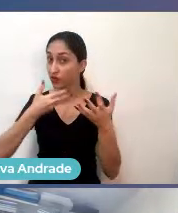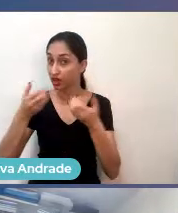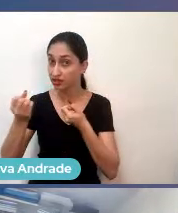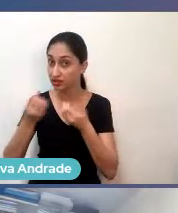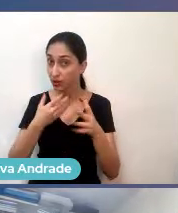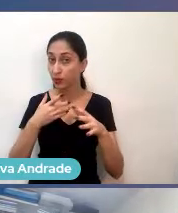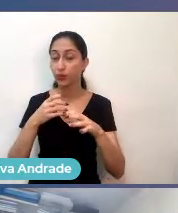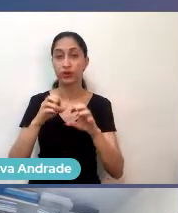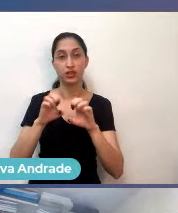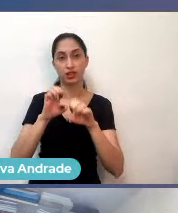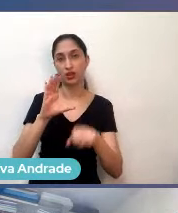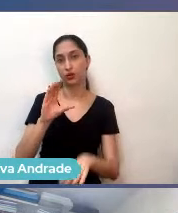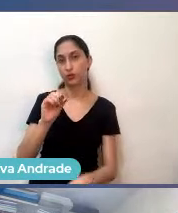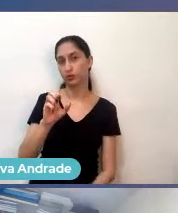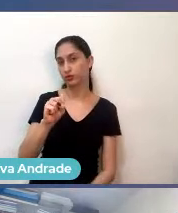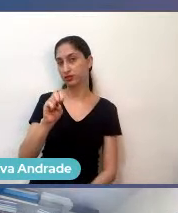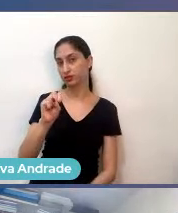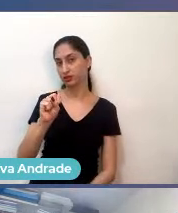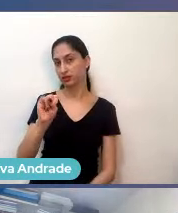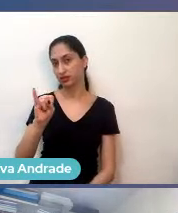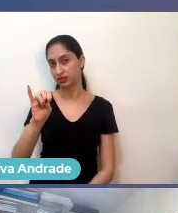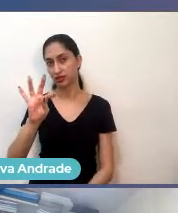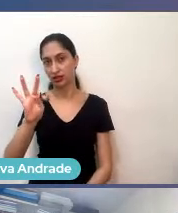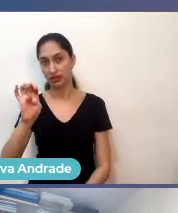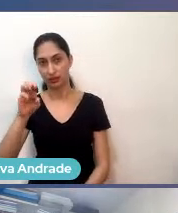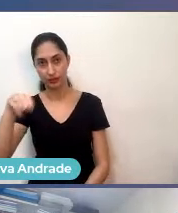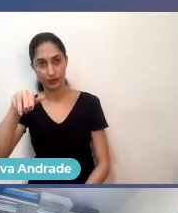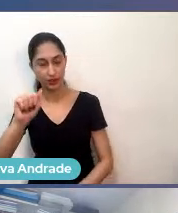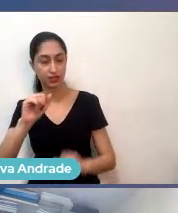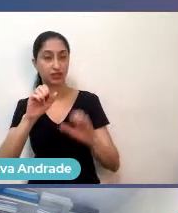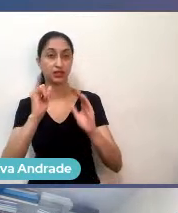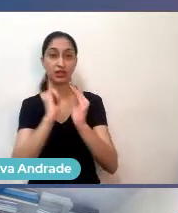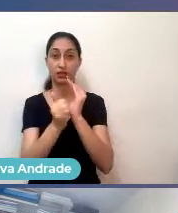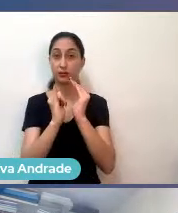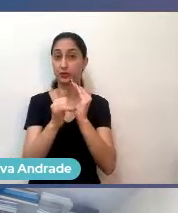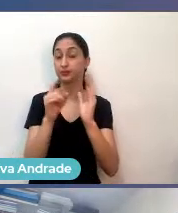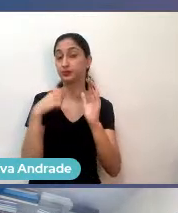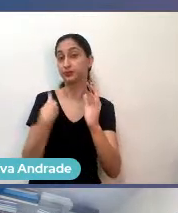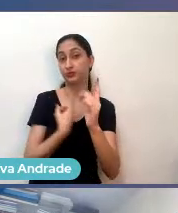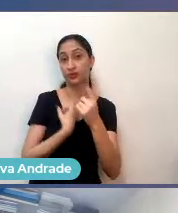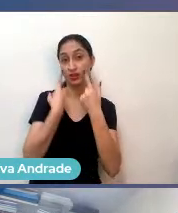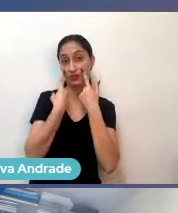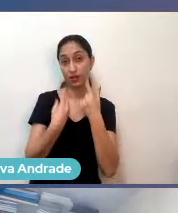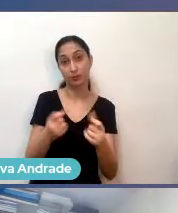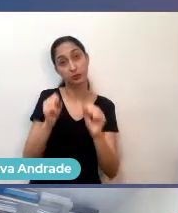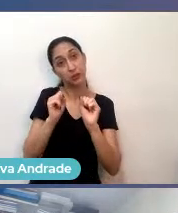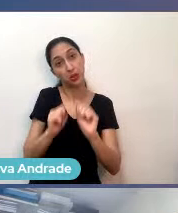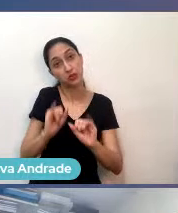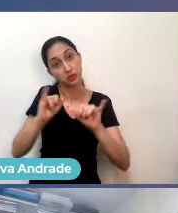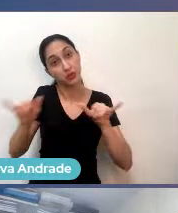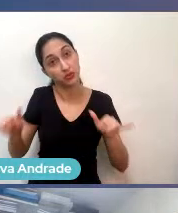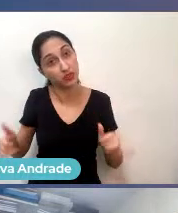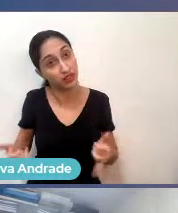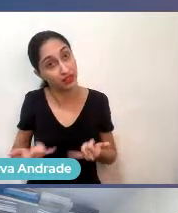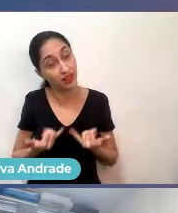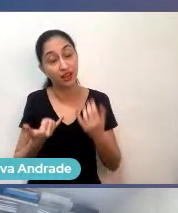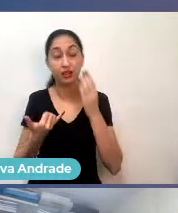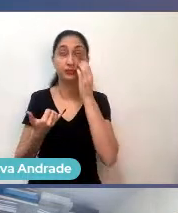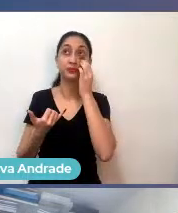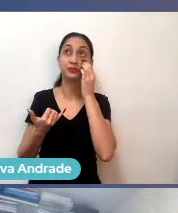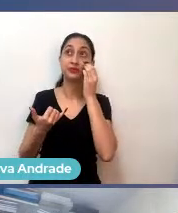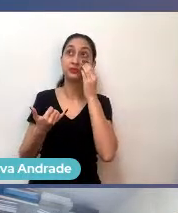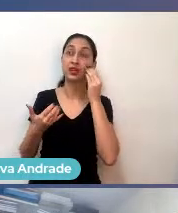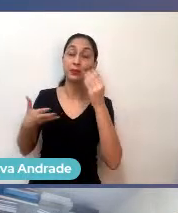e do ecossistema de startups. Então, ao mesmo tempo, ele já pode beber da fronteira, mas também está começando a criar um